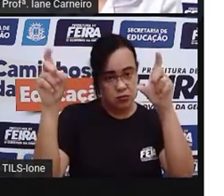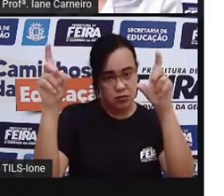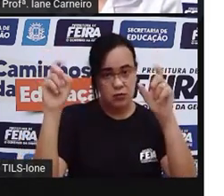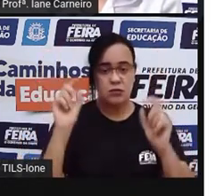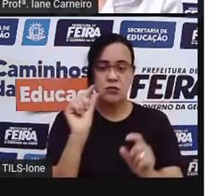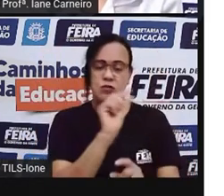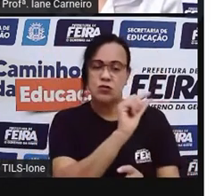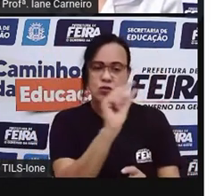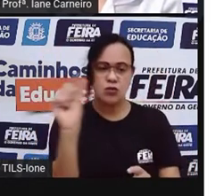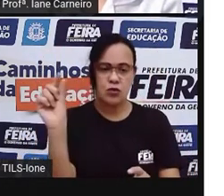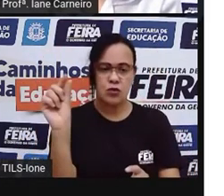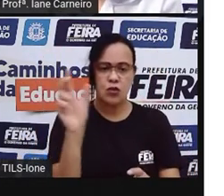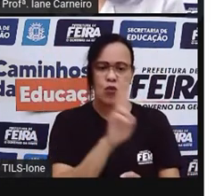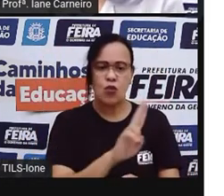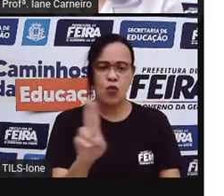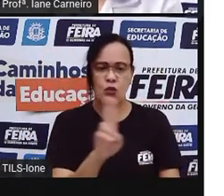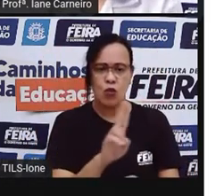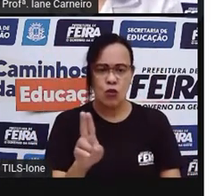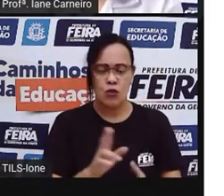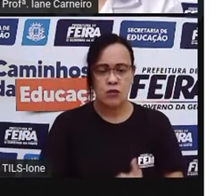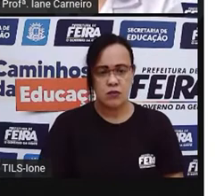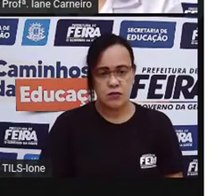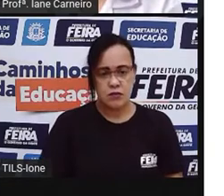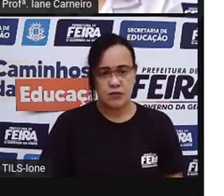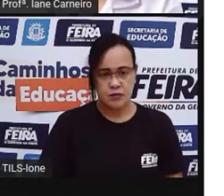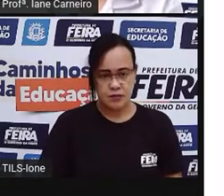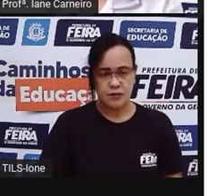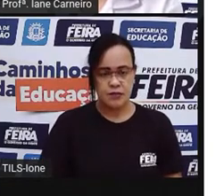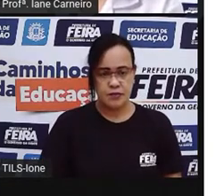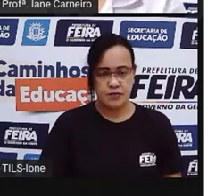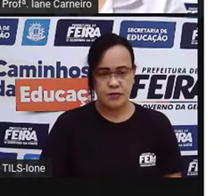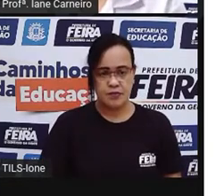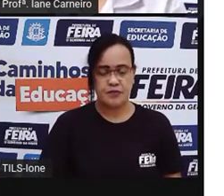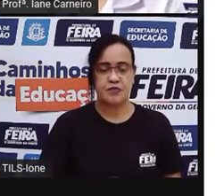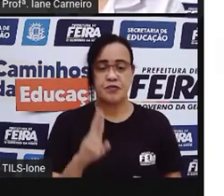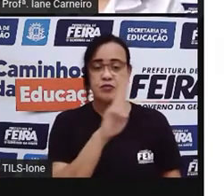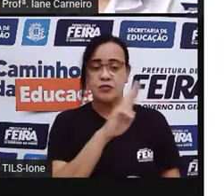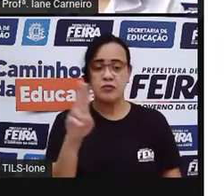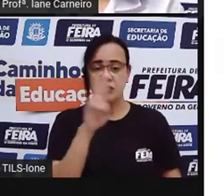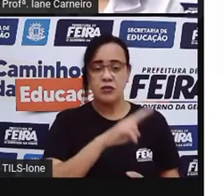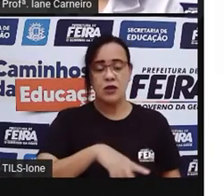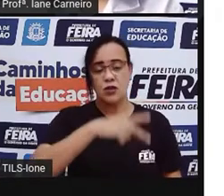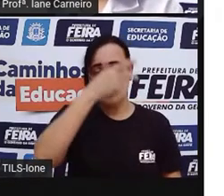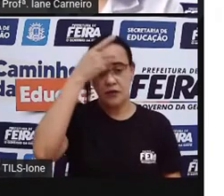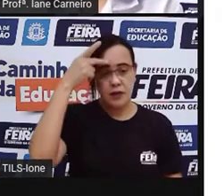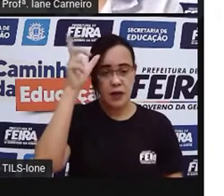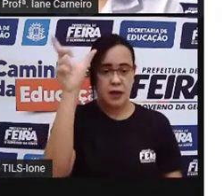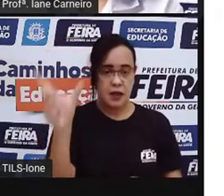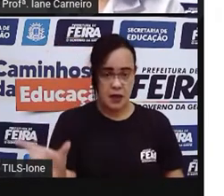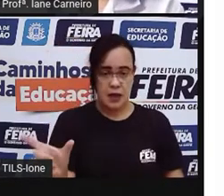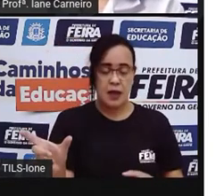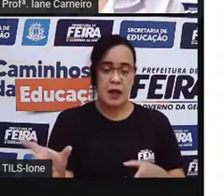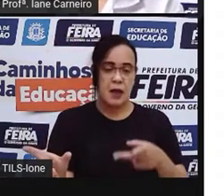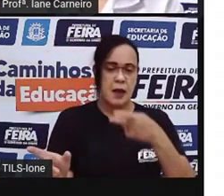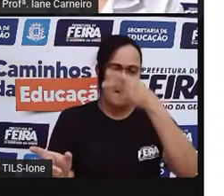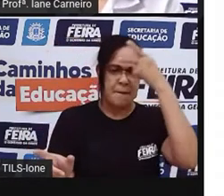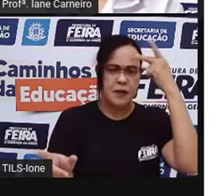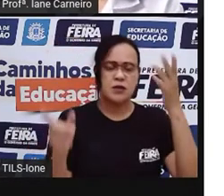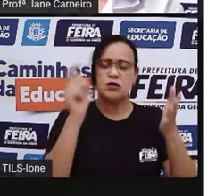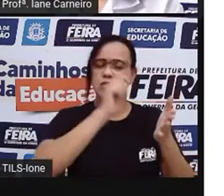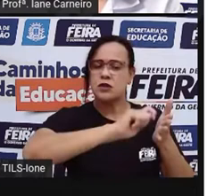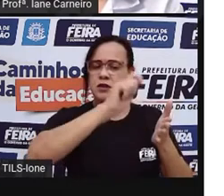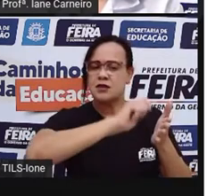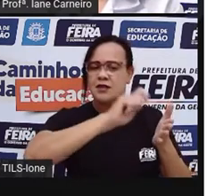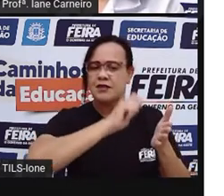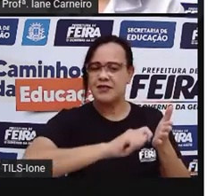título. E aqui está o nome do autor, José Paulo Paes. Então, aqui está